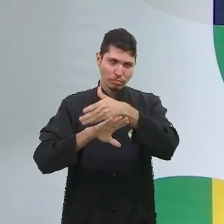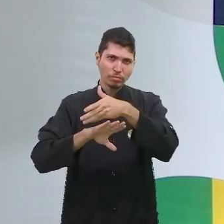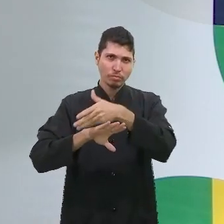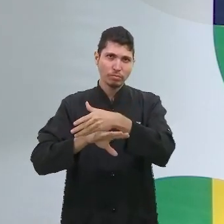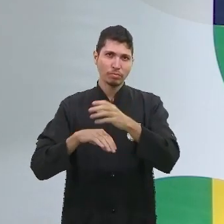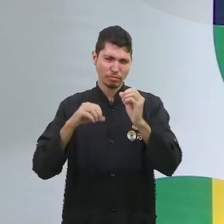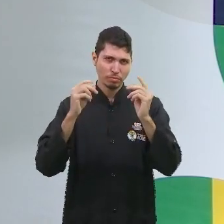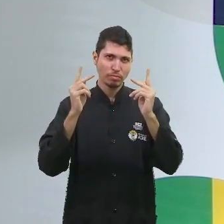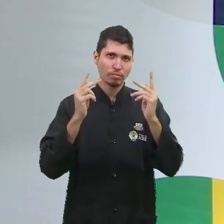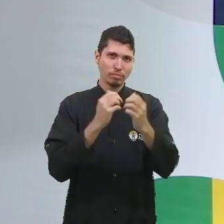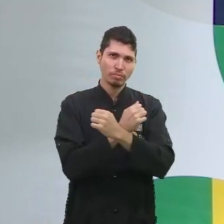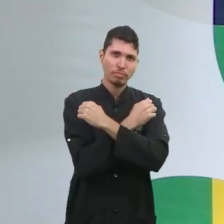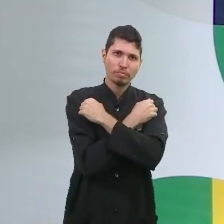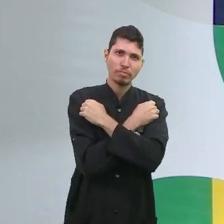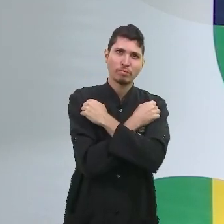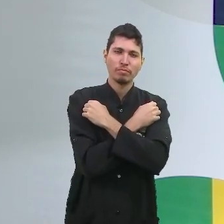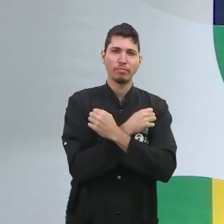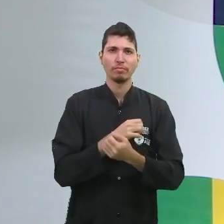abraço a todos vocês.